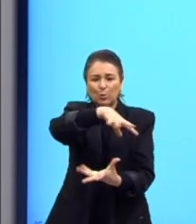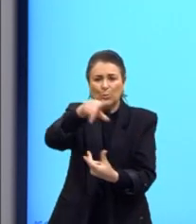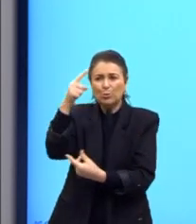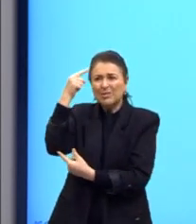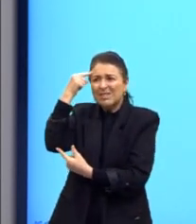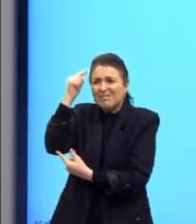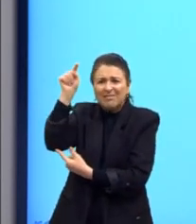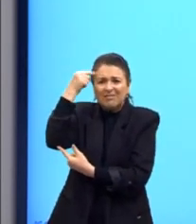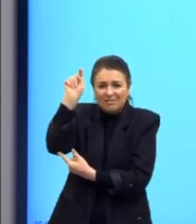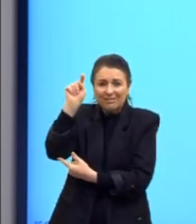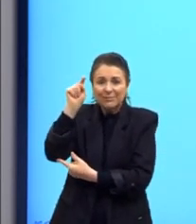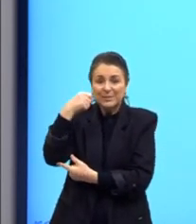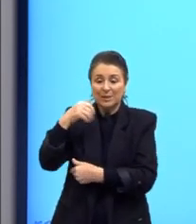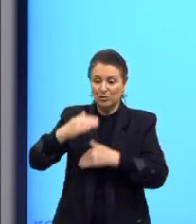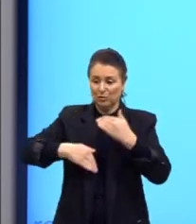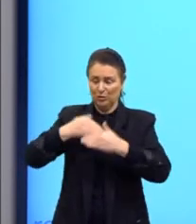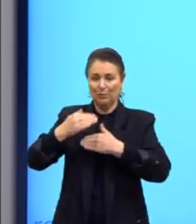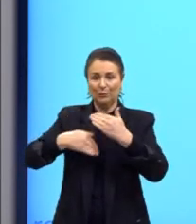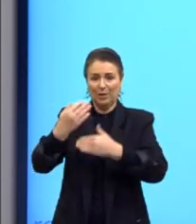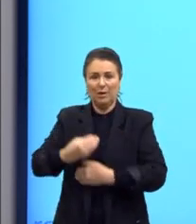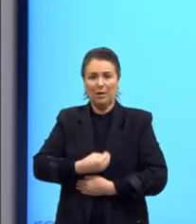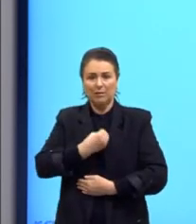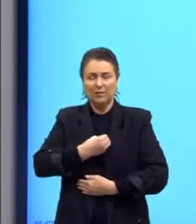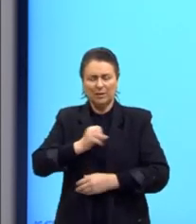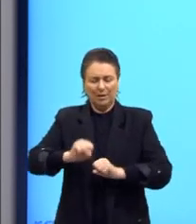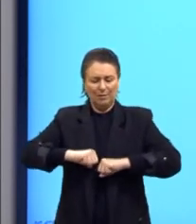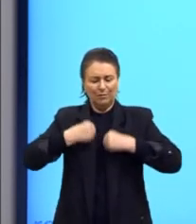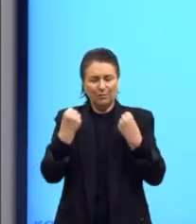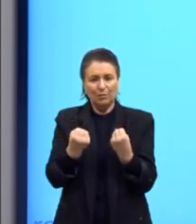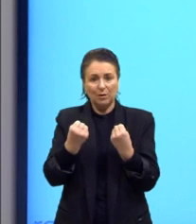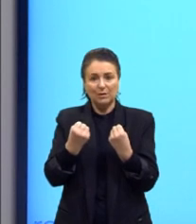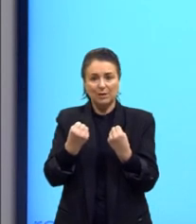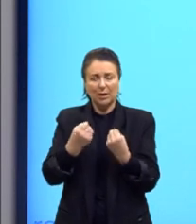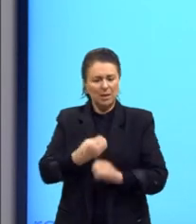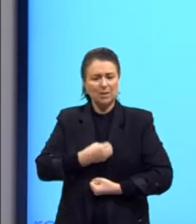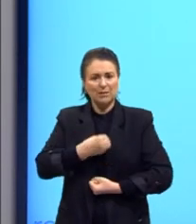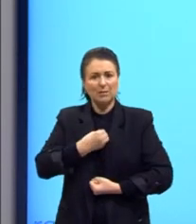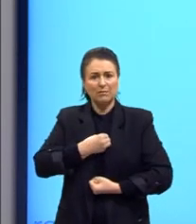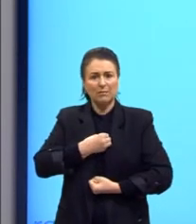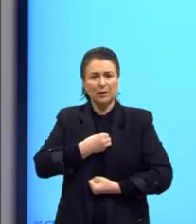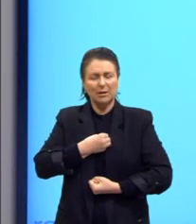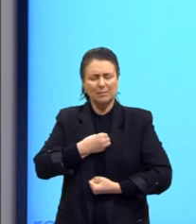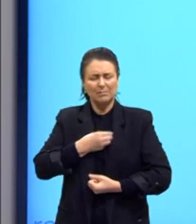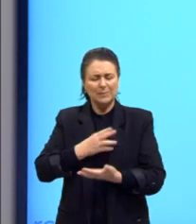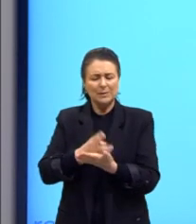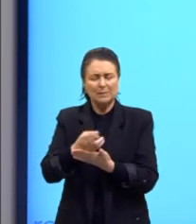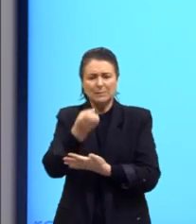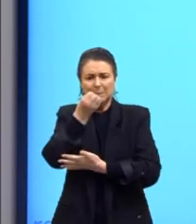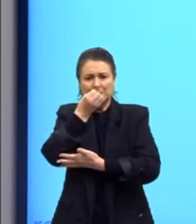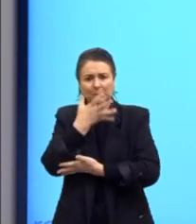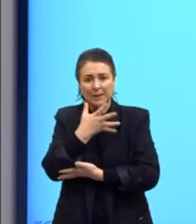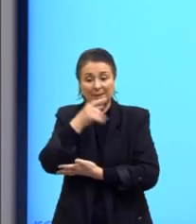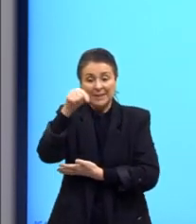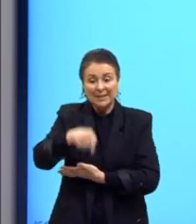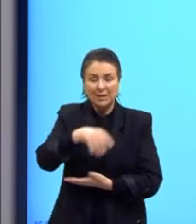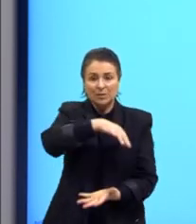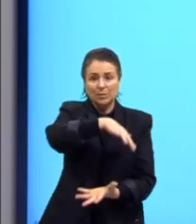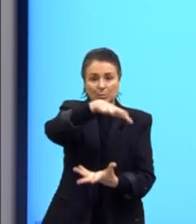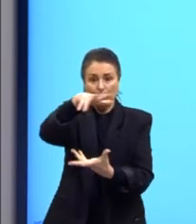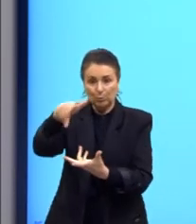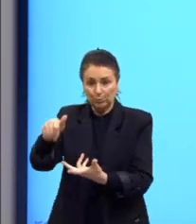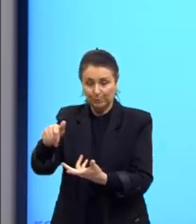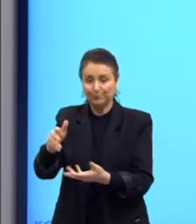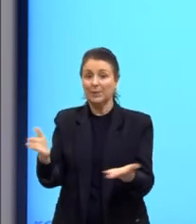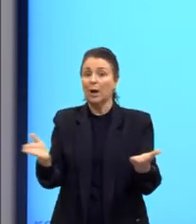desenvolver a nossa vida, a nossa potência, viver a afirmação da vida aqui nesse mundo. O positivismo,